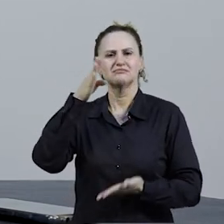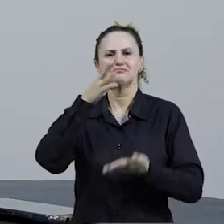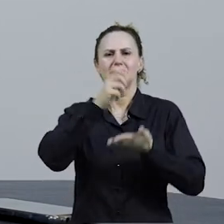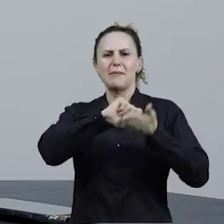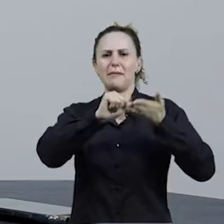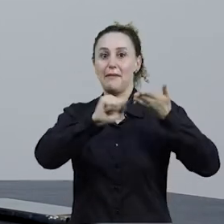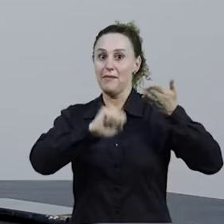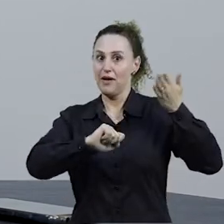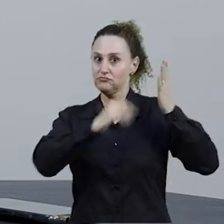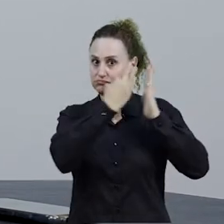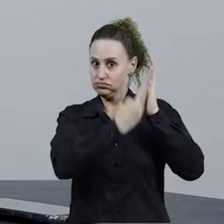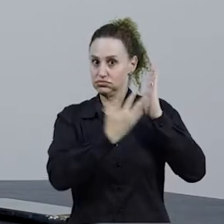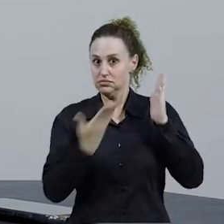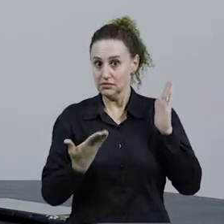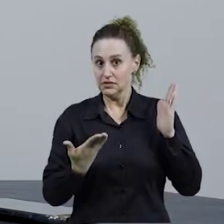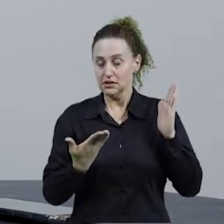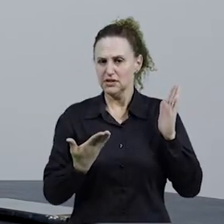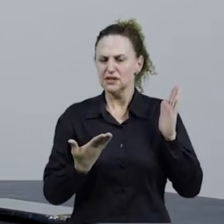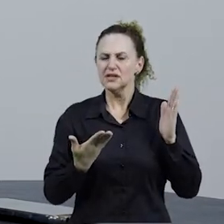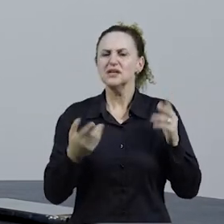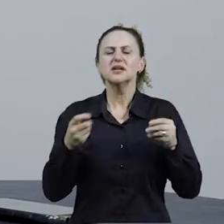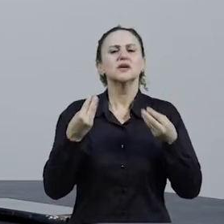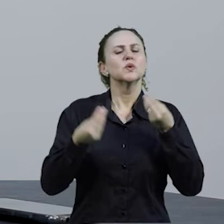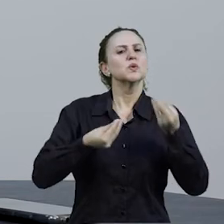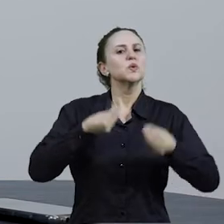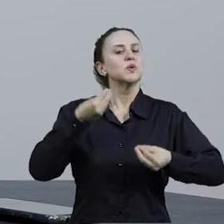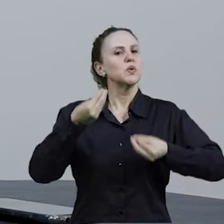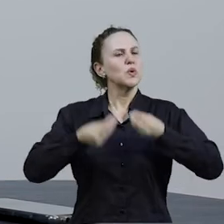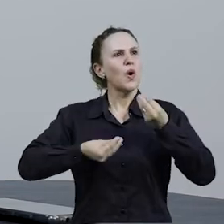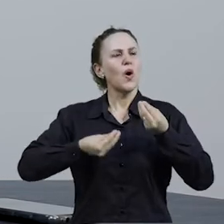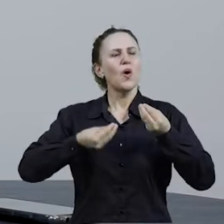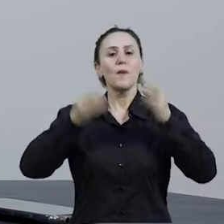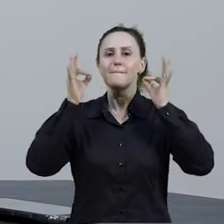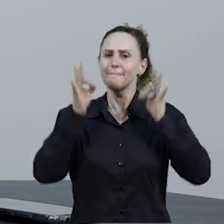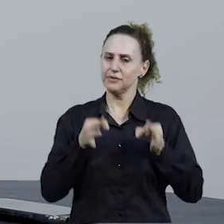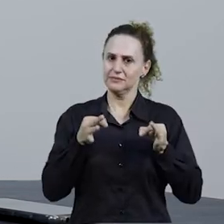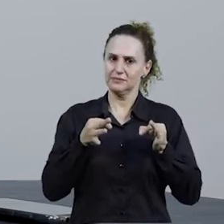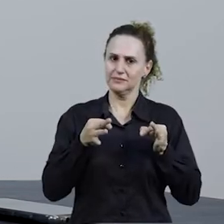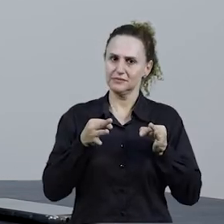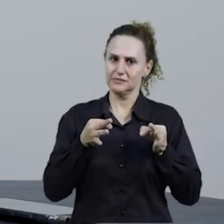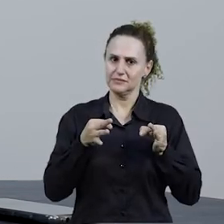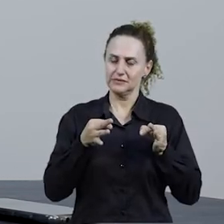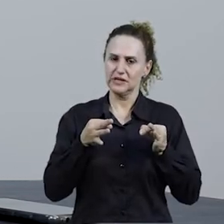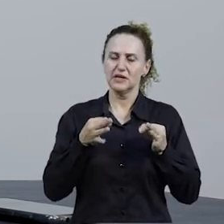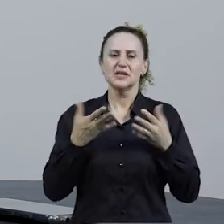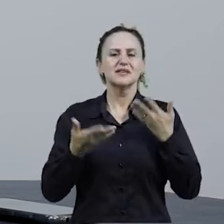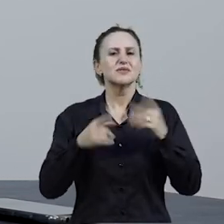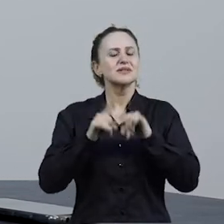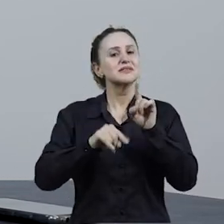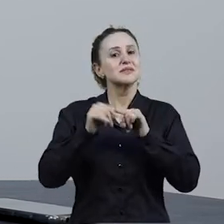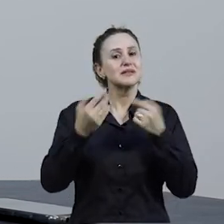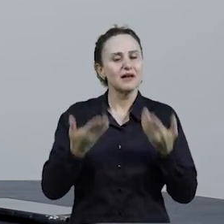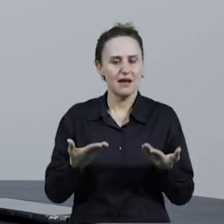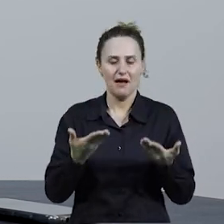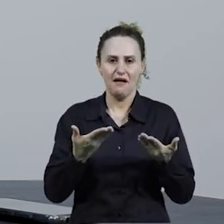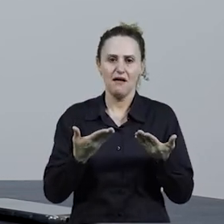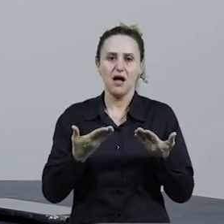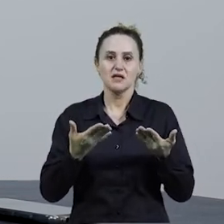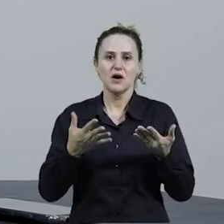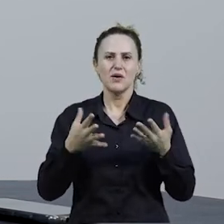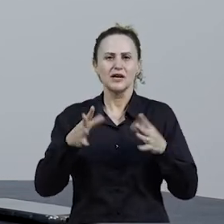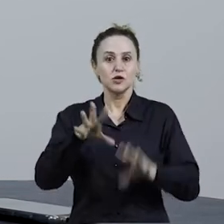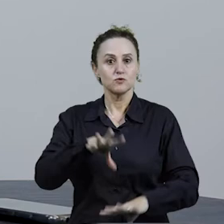discussões que a gente vai fazer. Qual que é o ideal de trabalho de escrita, de produção? Aqui, então, nós conseguimos